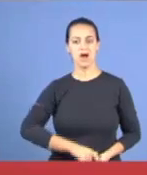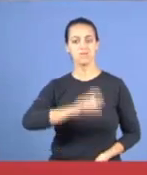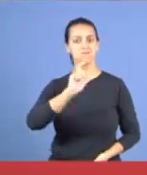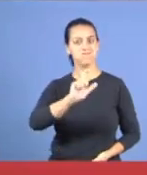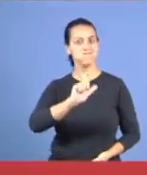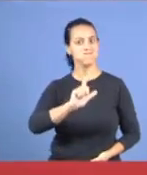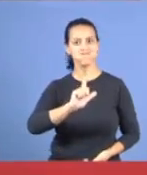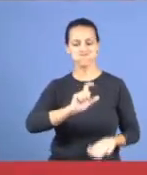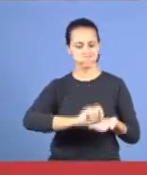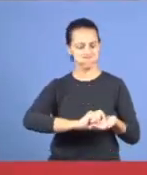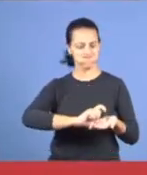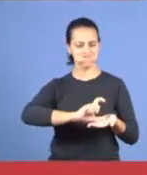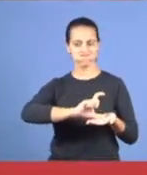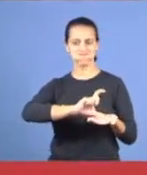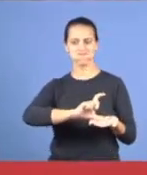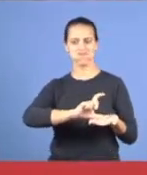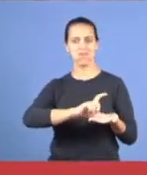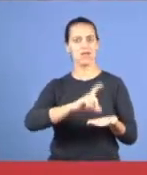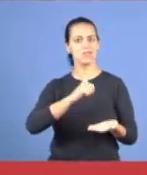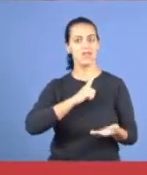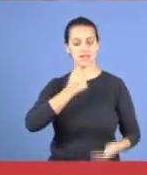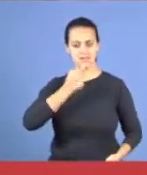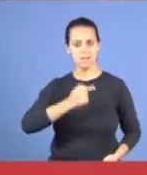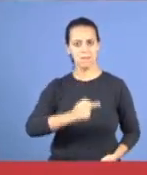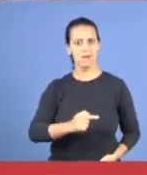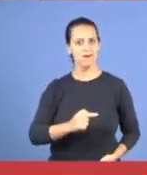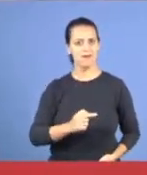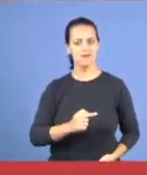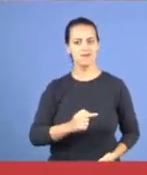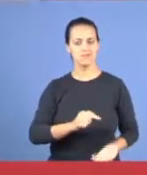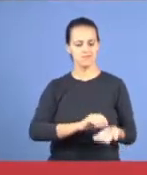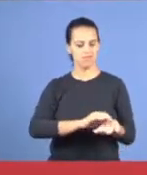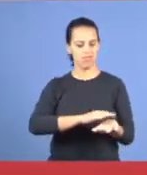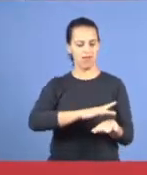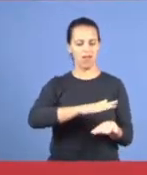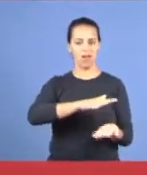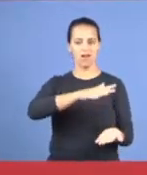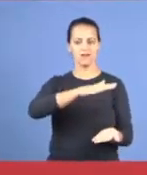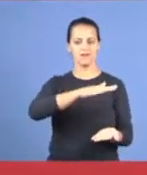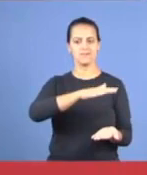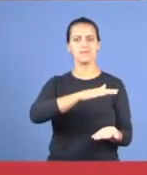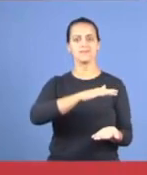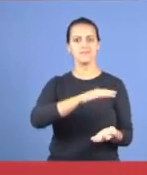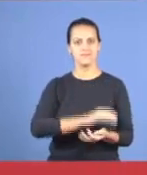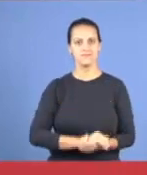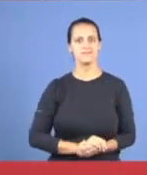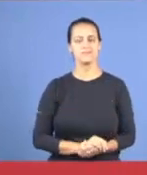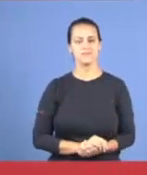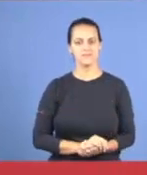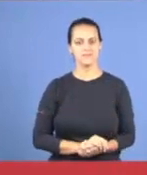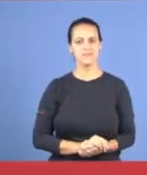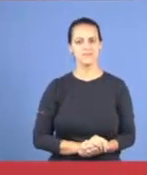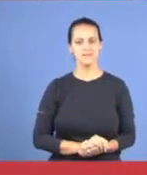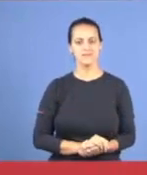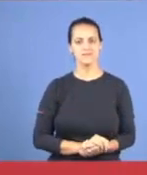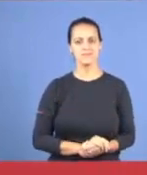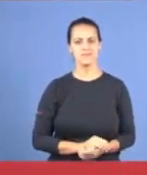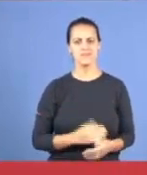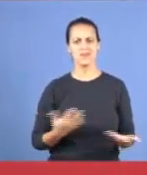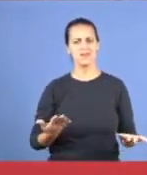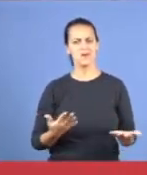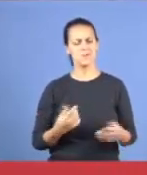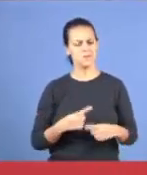eu já tinha um monte, nessa semana, só dessa semana, eu já tinha um tanto assim, nessa altura, aí, eu disse, mas